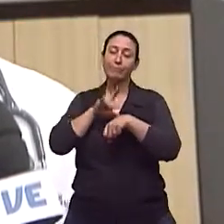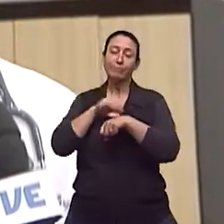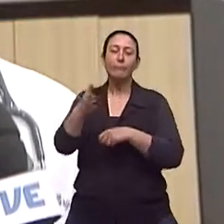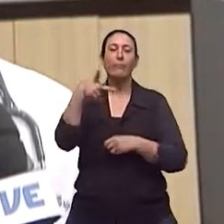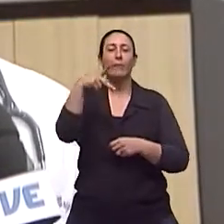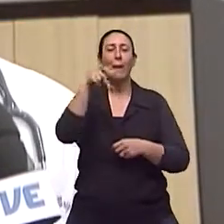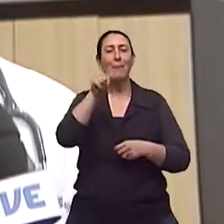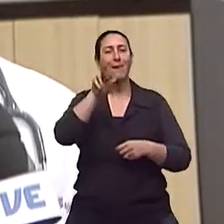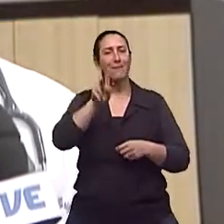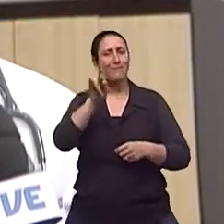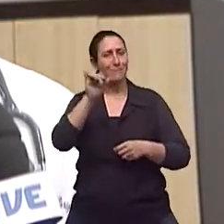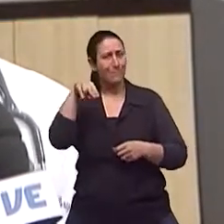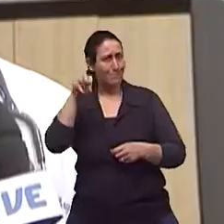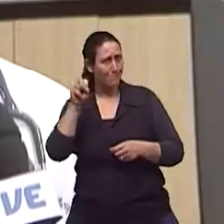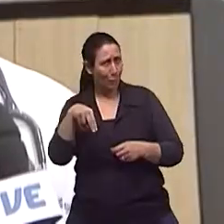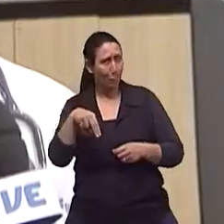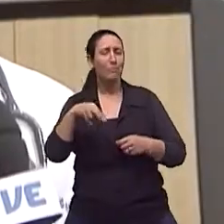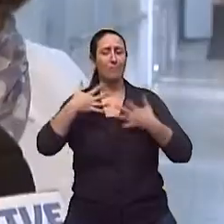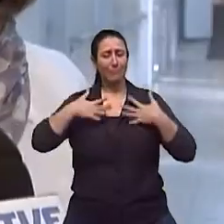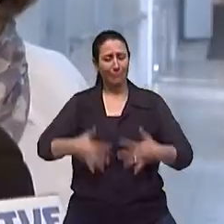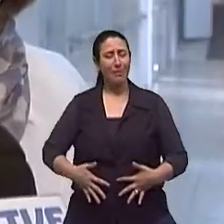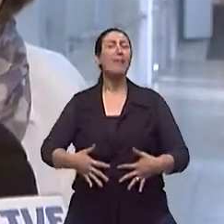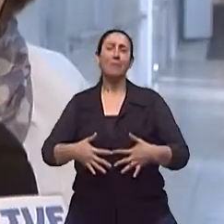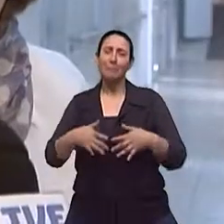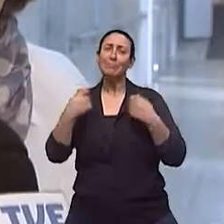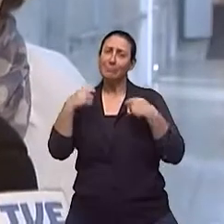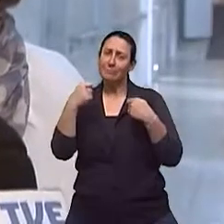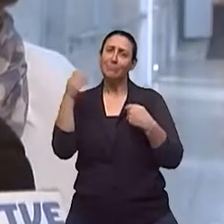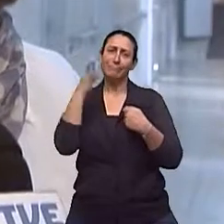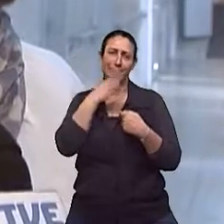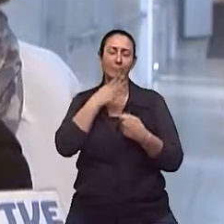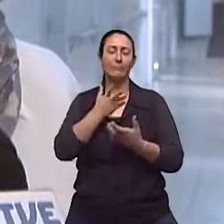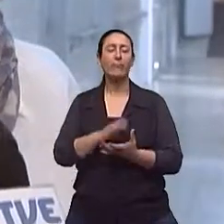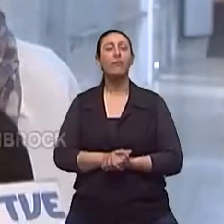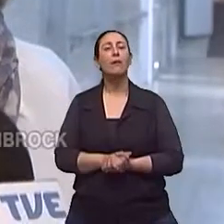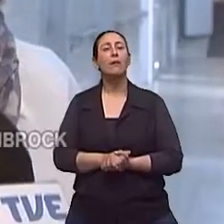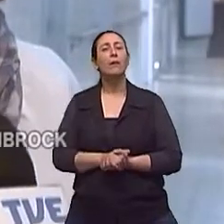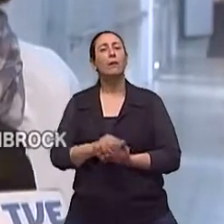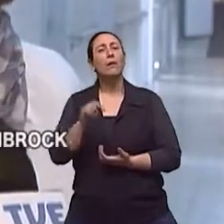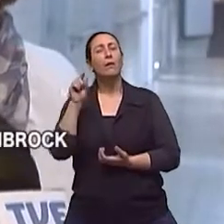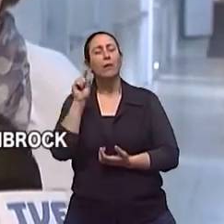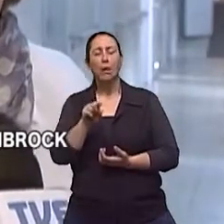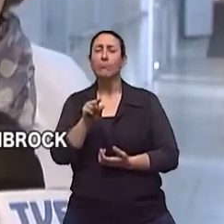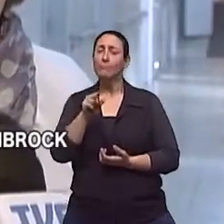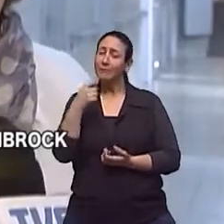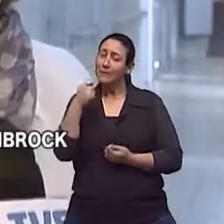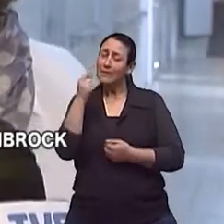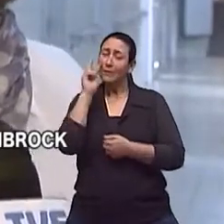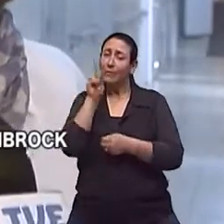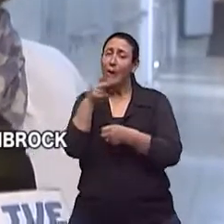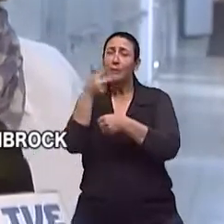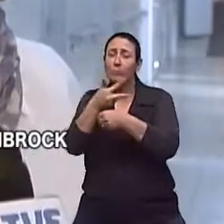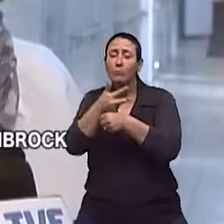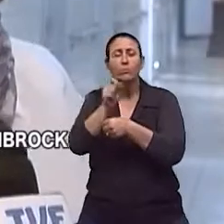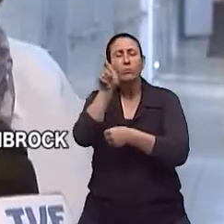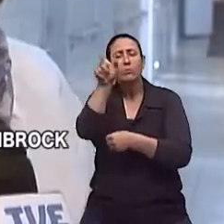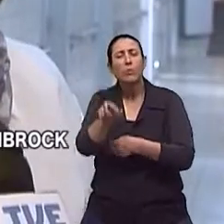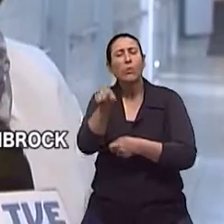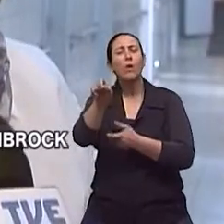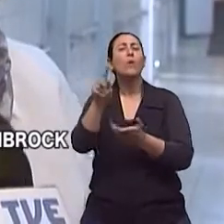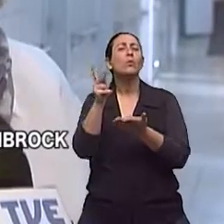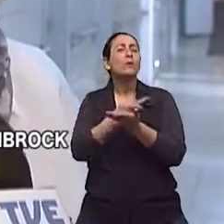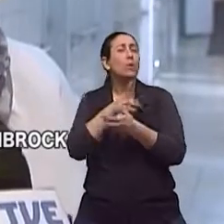outras formas de Parkinsonismo. Tem que ver a patologia do paciente, do idoso primeiro, né? E a questão do